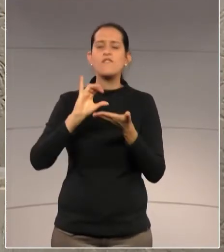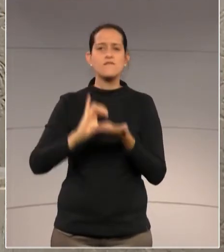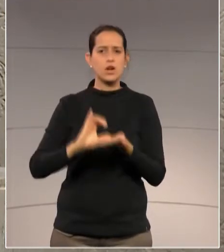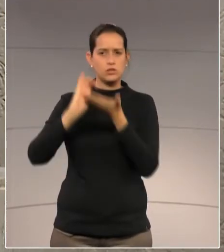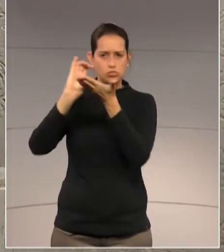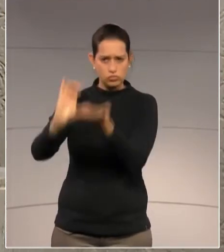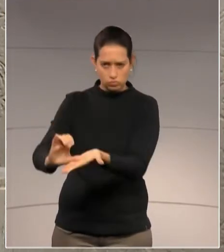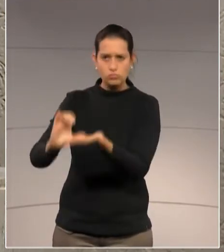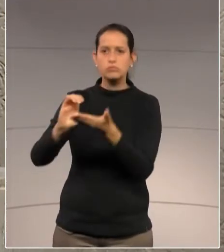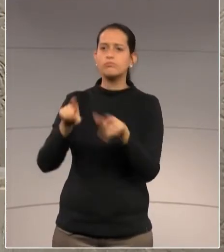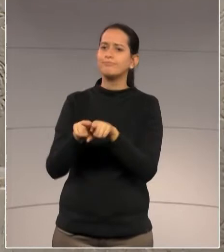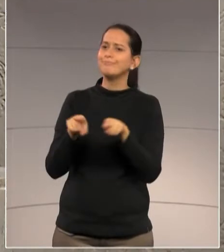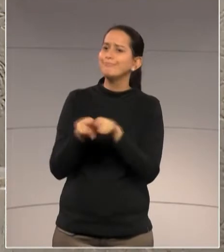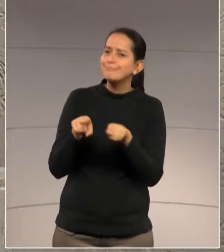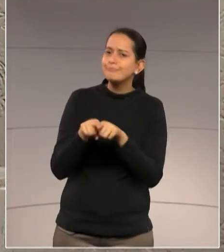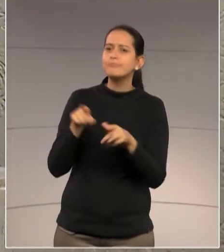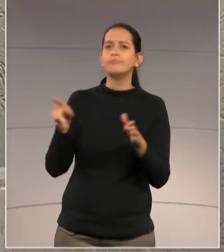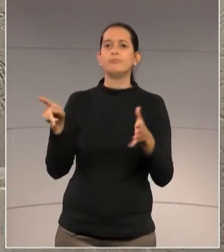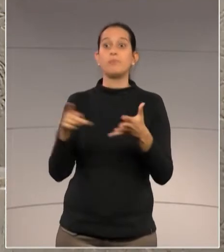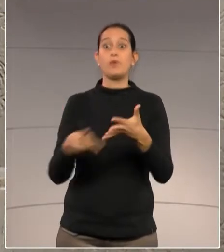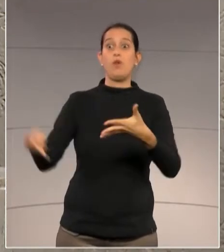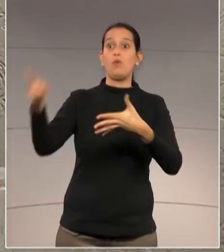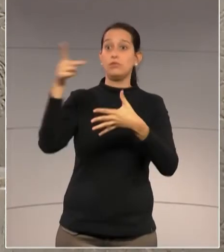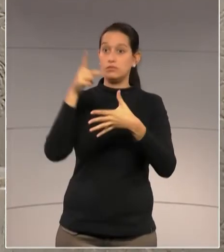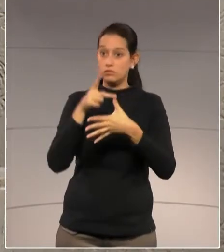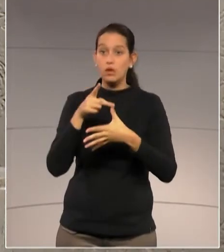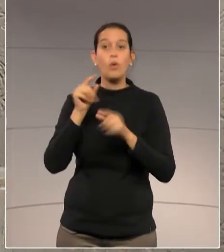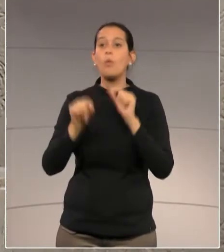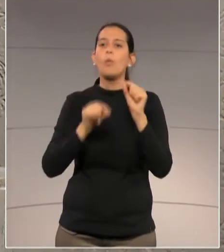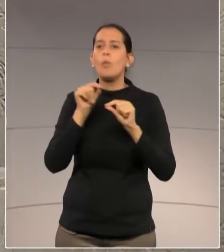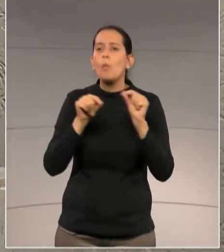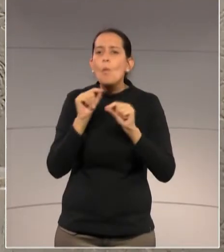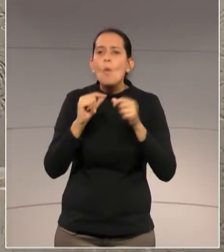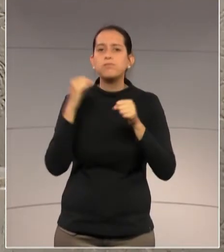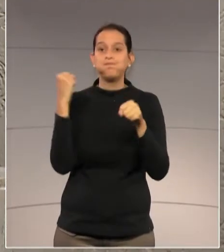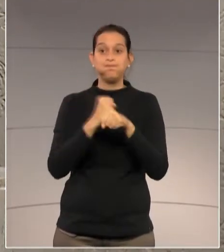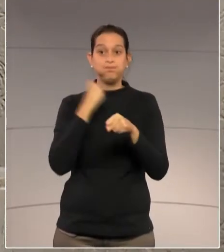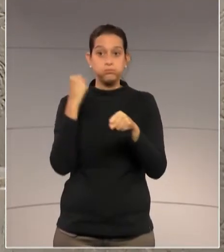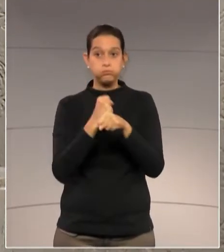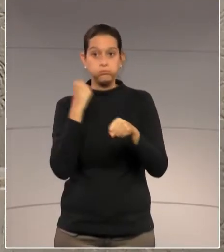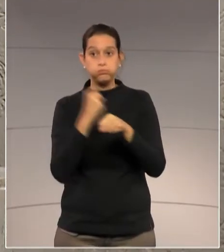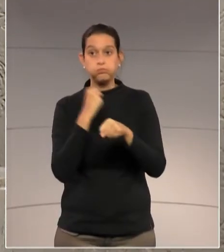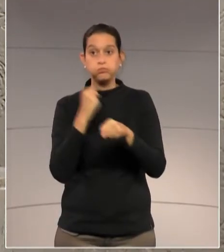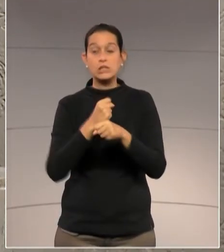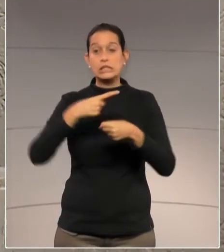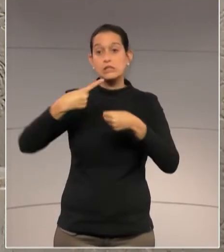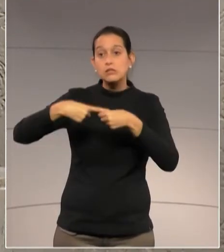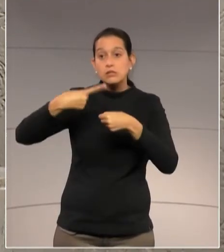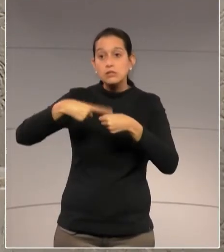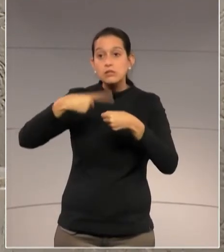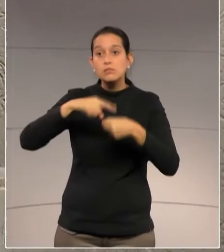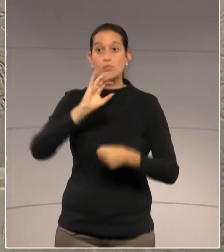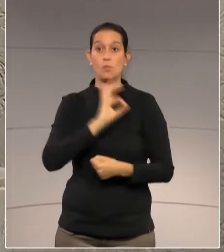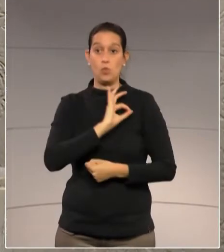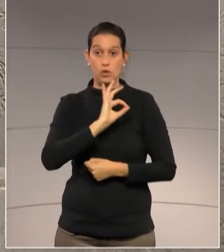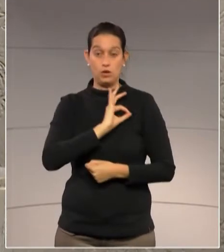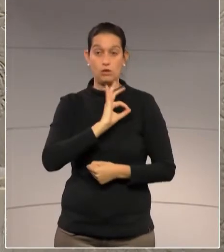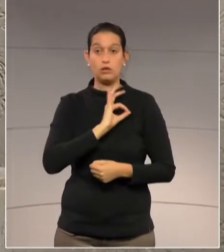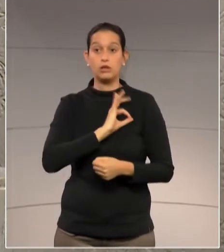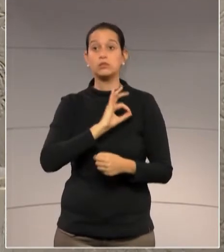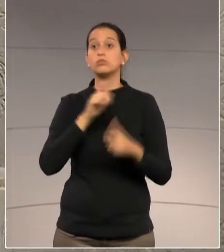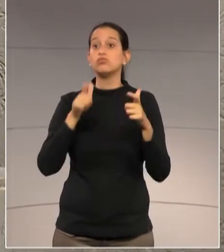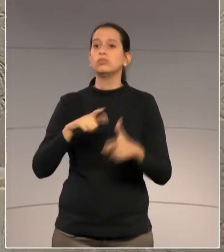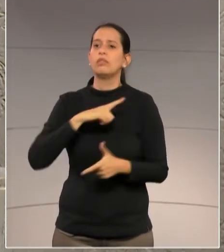entre elas obras prioritárias desse empréstimo, a construção da cidade e da polícia, que reúne os órgãos federais, estaduais e